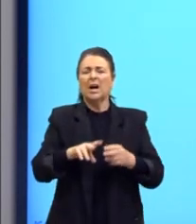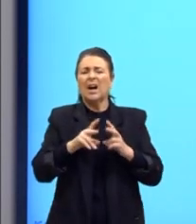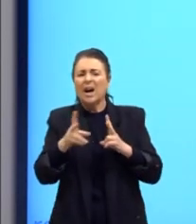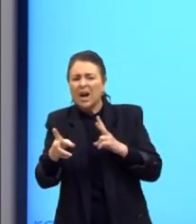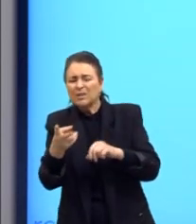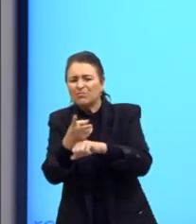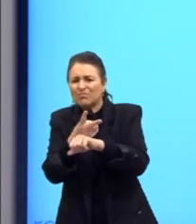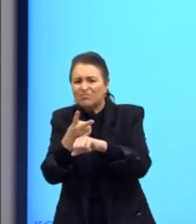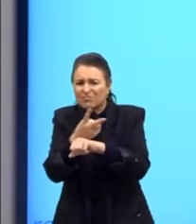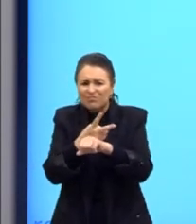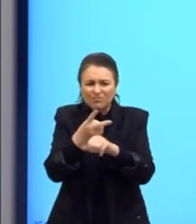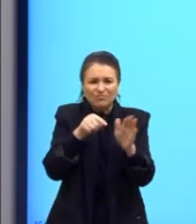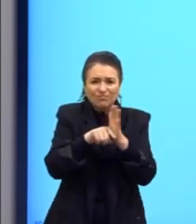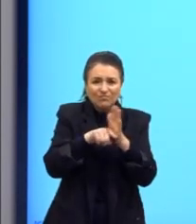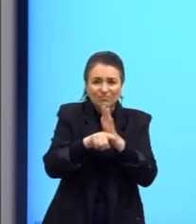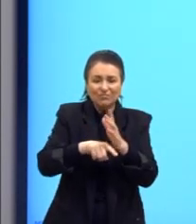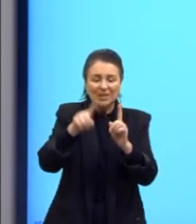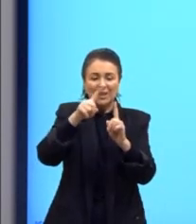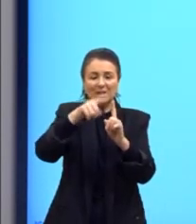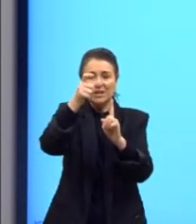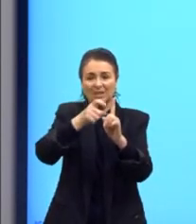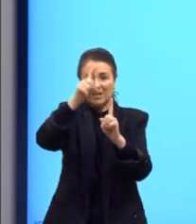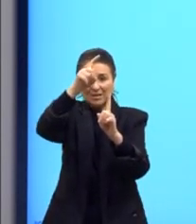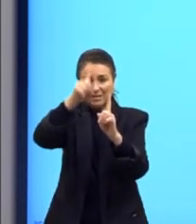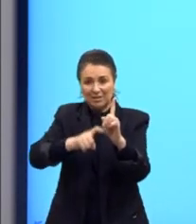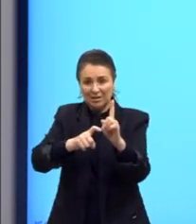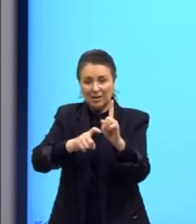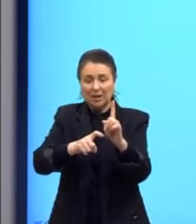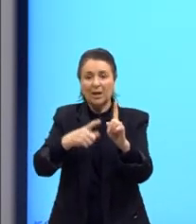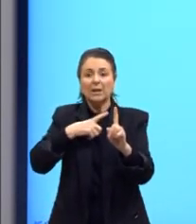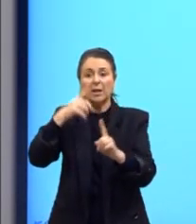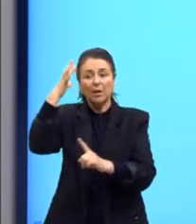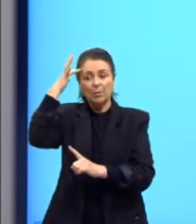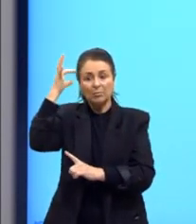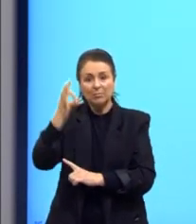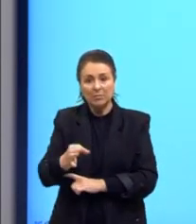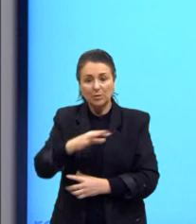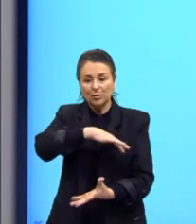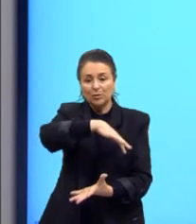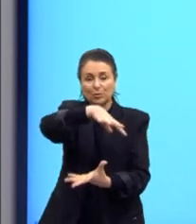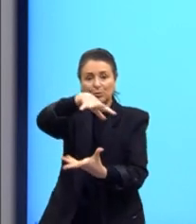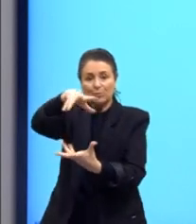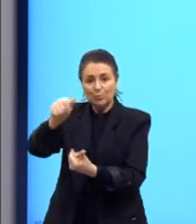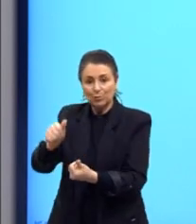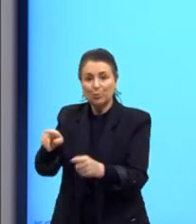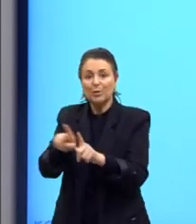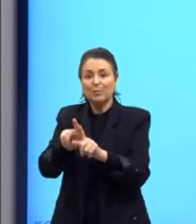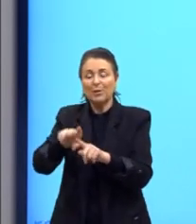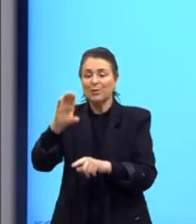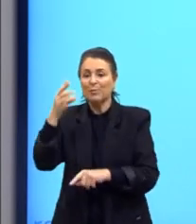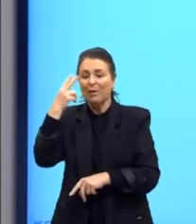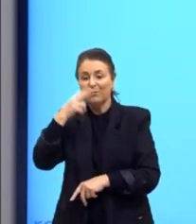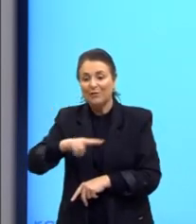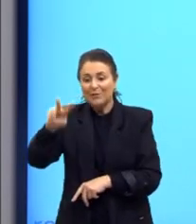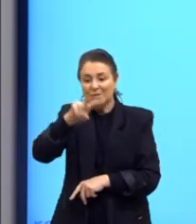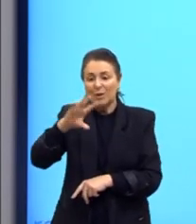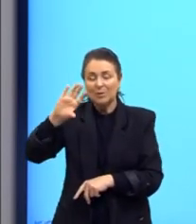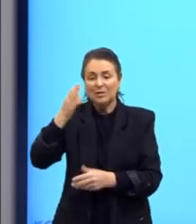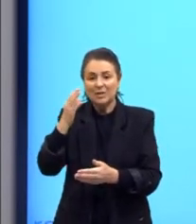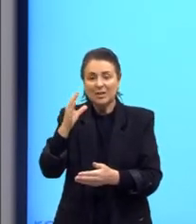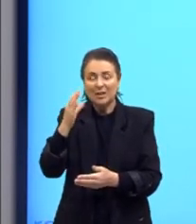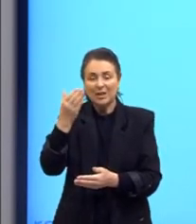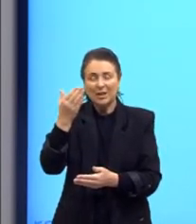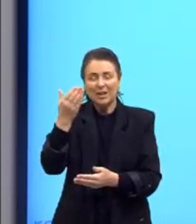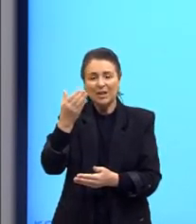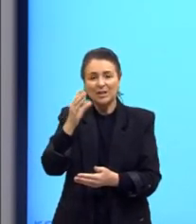metafísicas, portanto, compreendem uma visão de mundo que deveria dar lugar à visão científica. Aquilo que eu posso comprovar, a